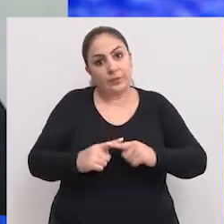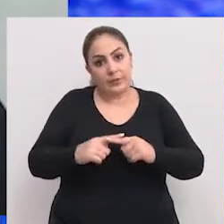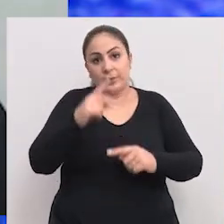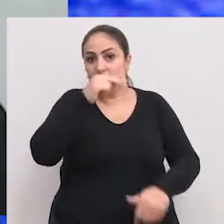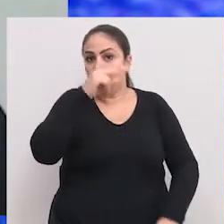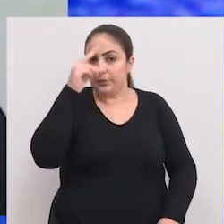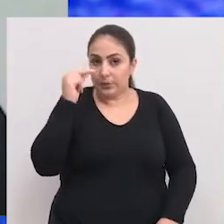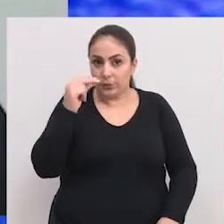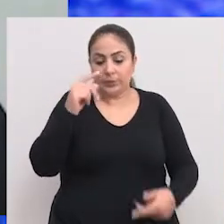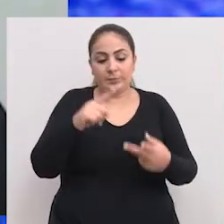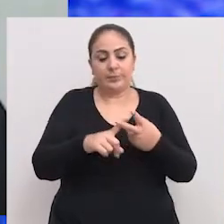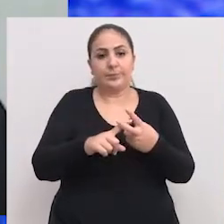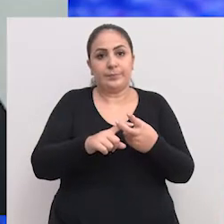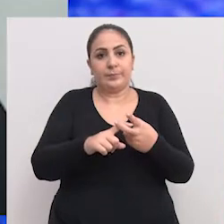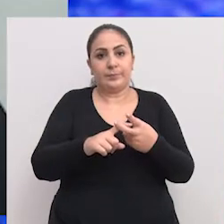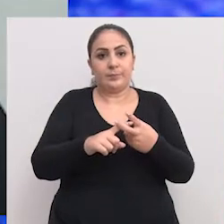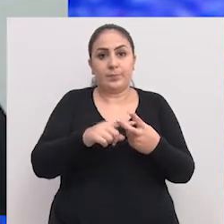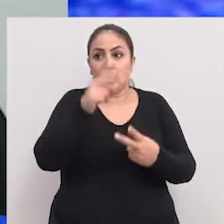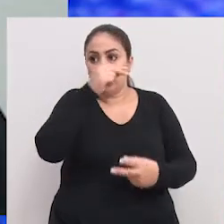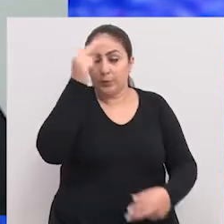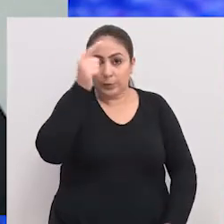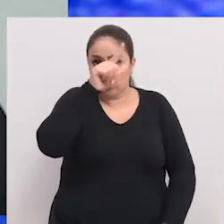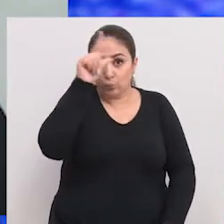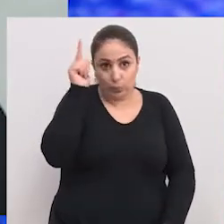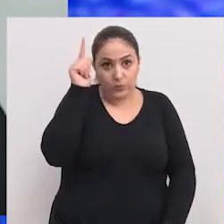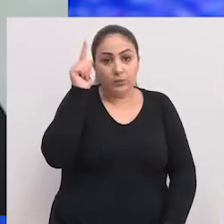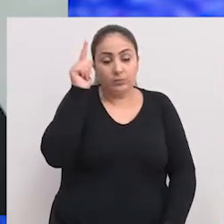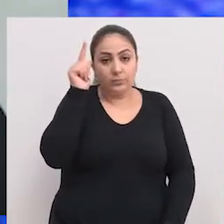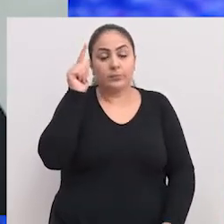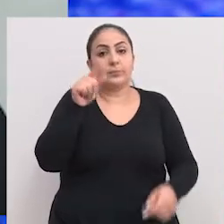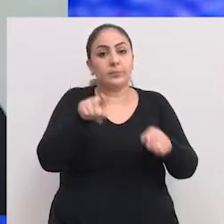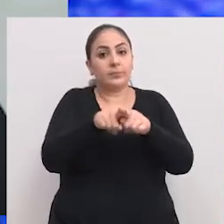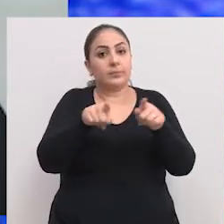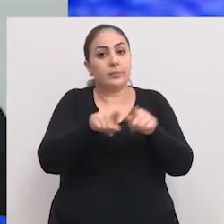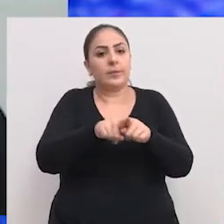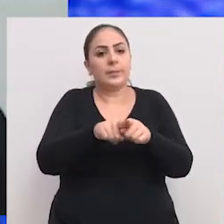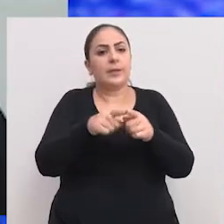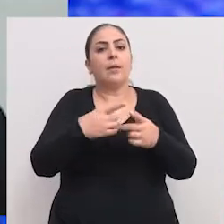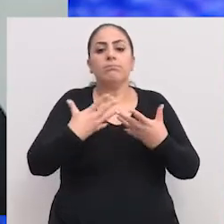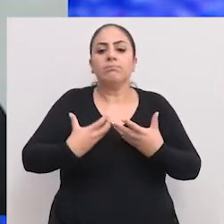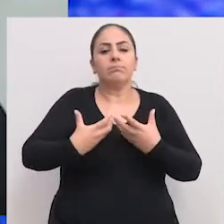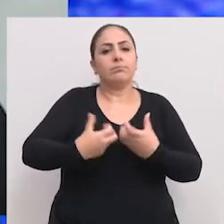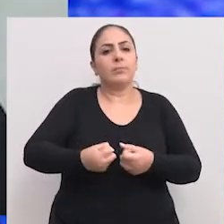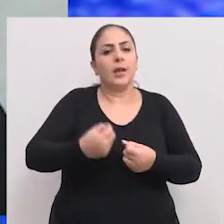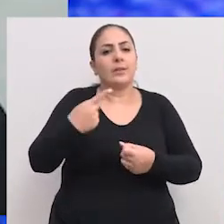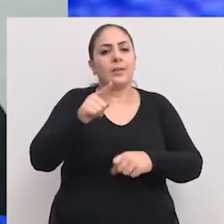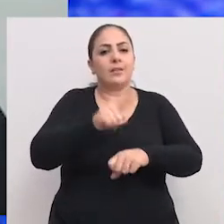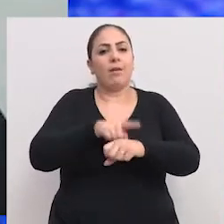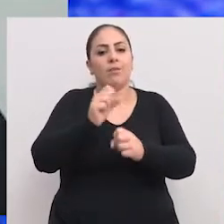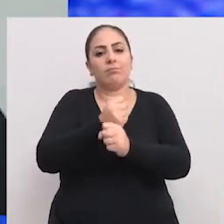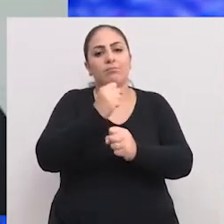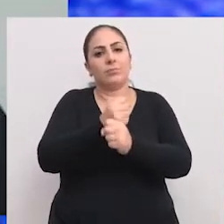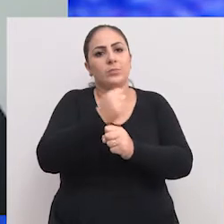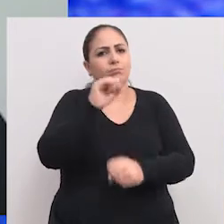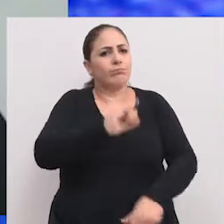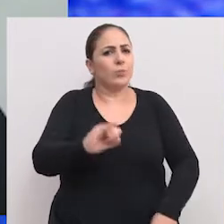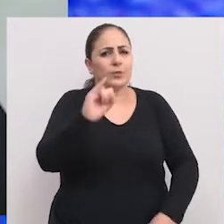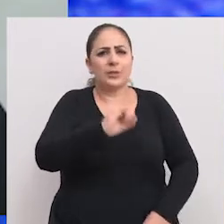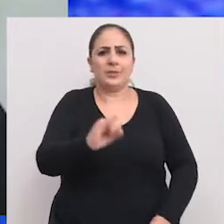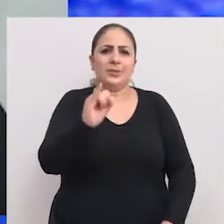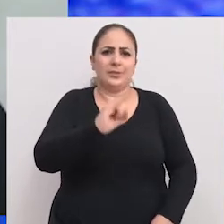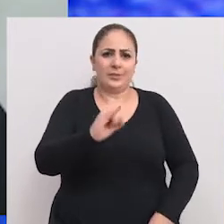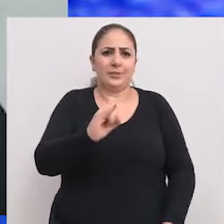uma vez à Prefeitura Municipal, ao prefeito Luciano Azevedo, pela sensatez desta obra